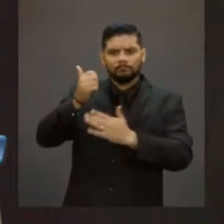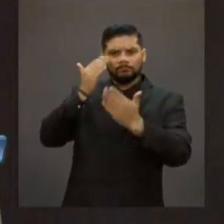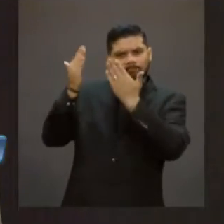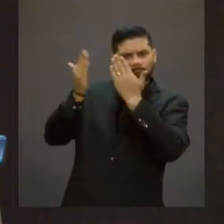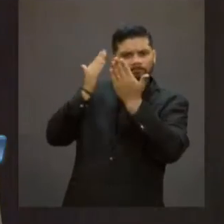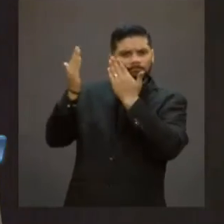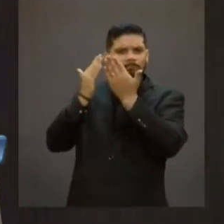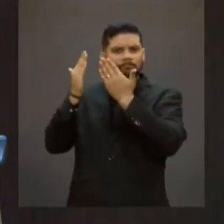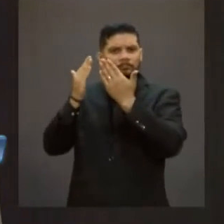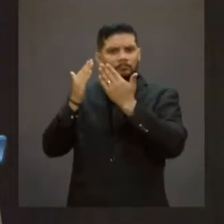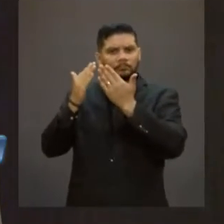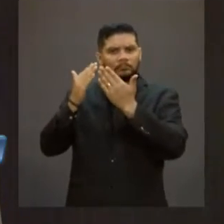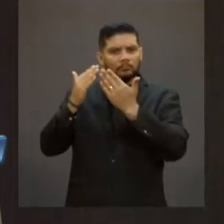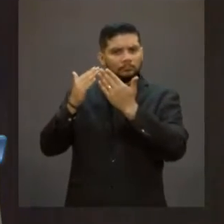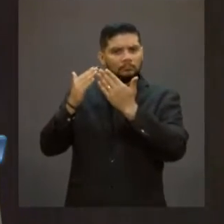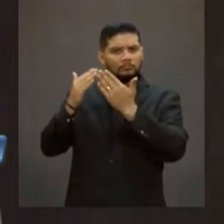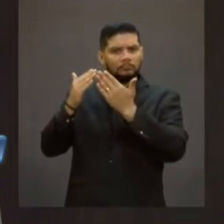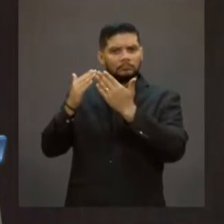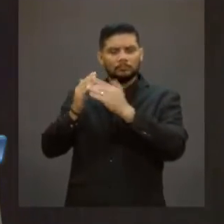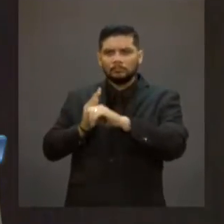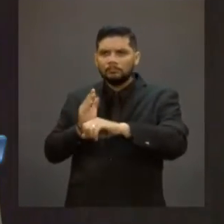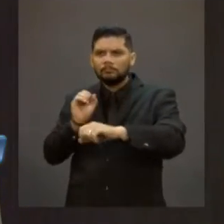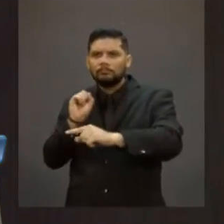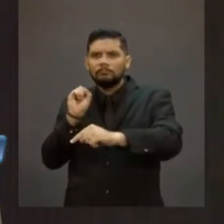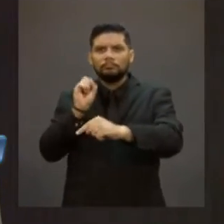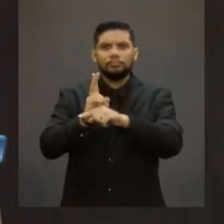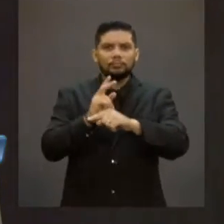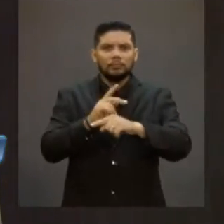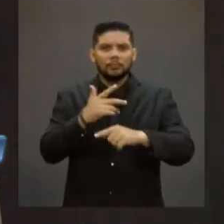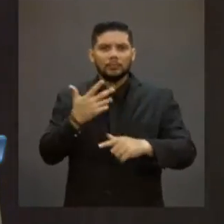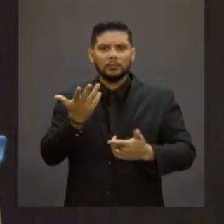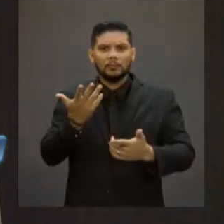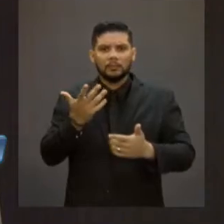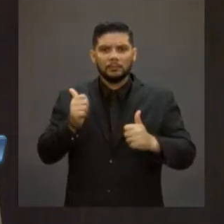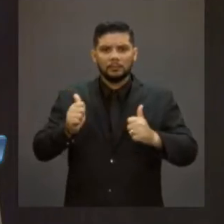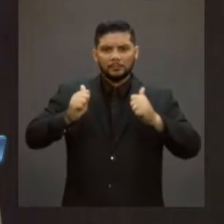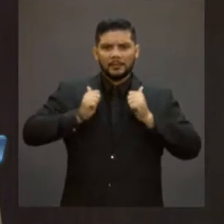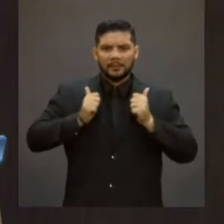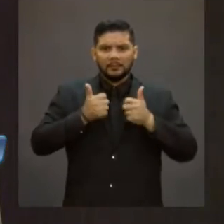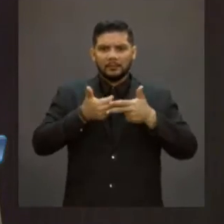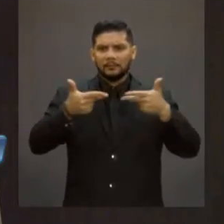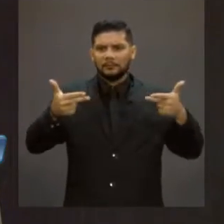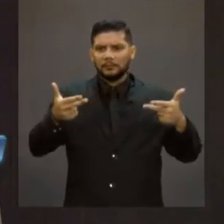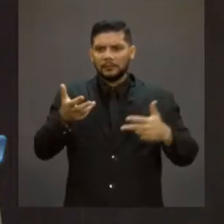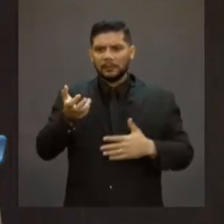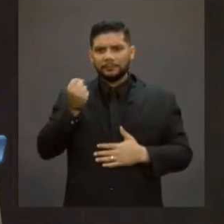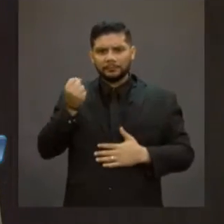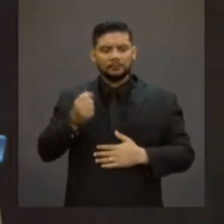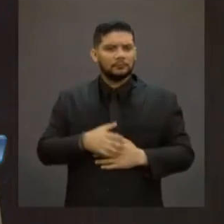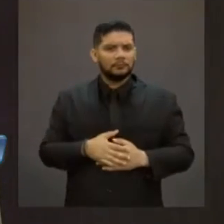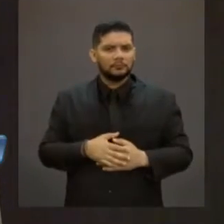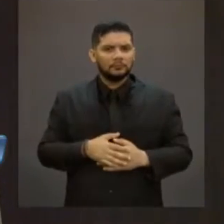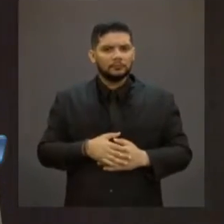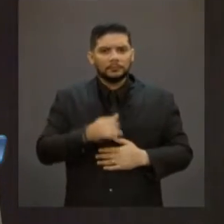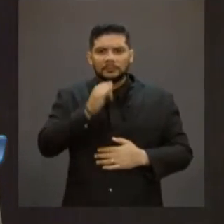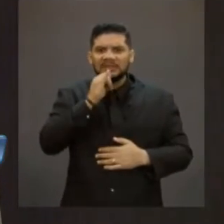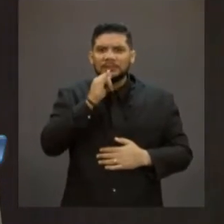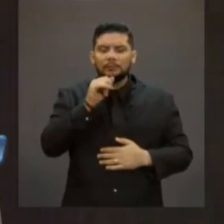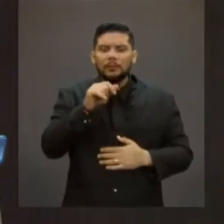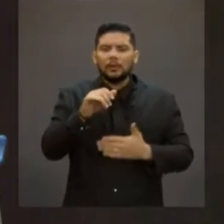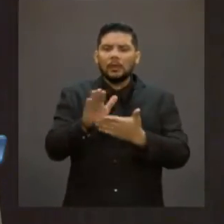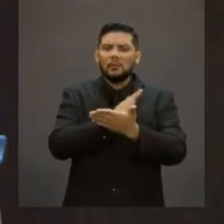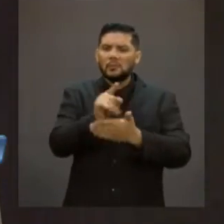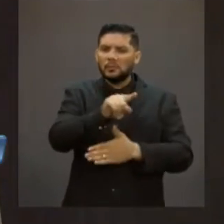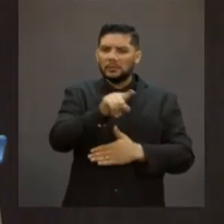de avaliação social, para acessar benefícios. Se alguém aqui tiver parente com BPC,